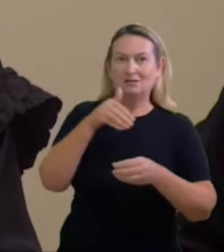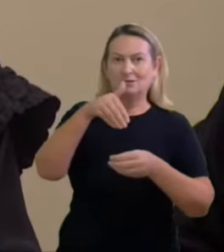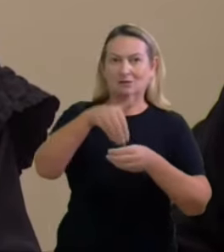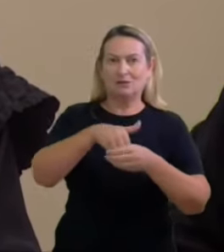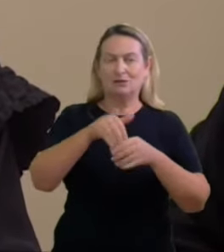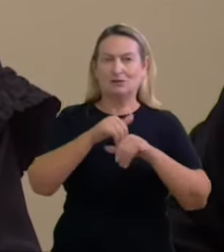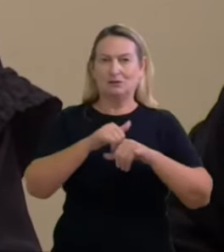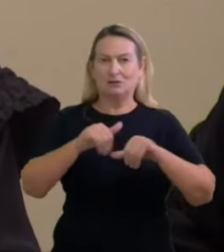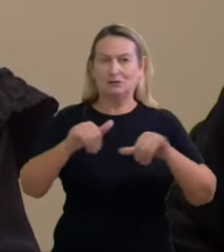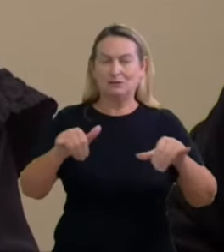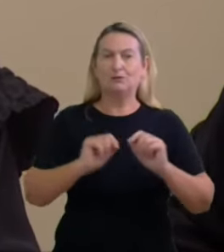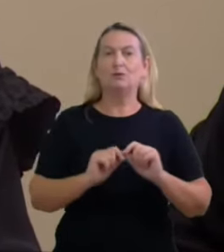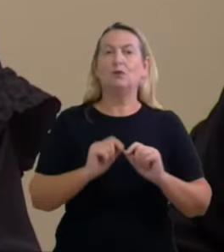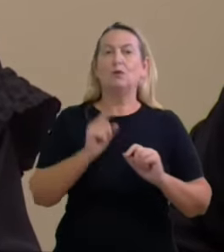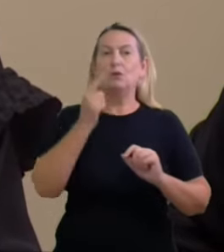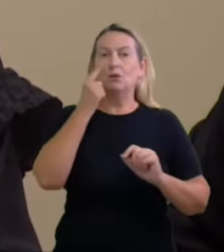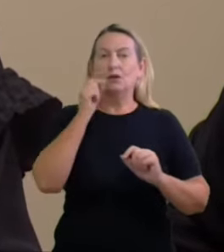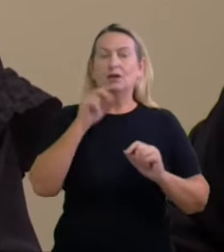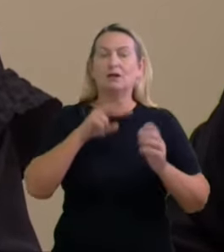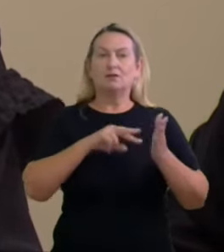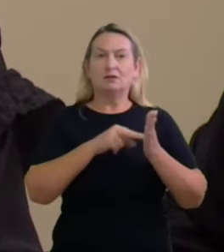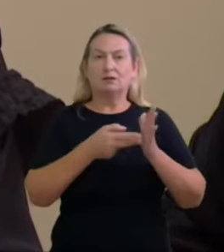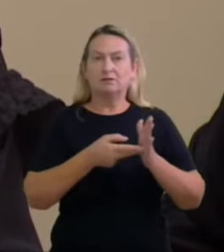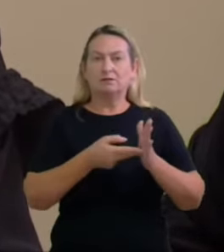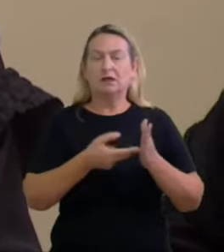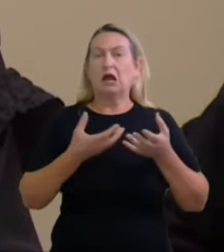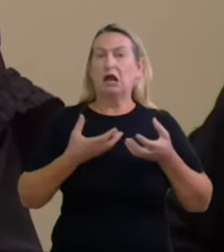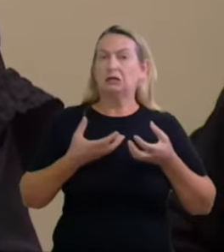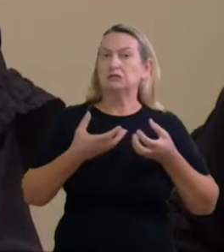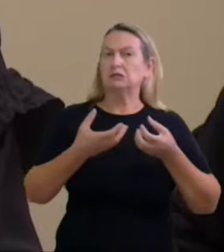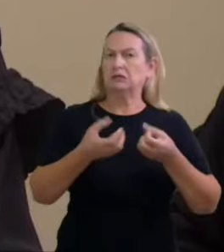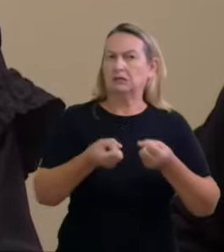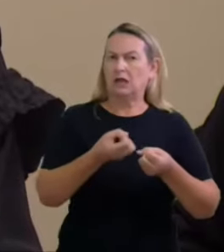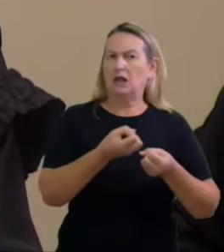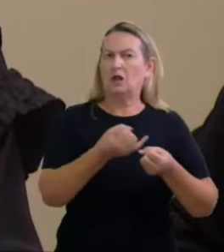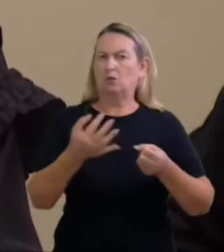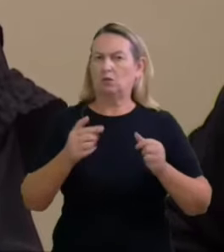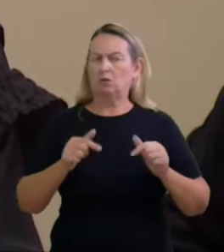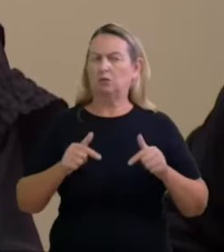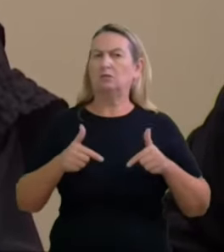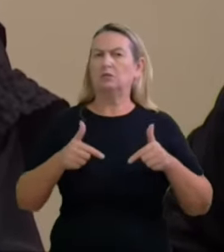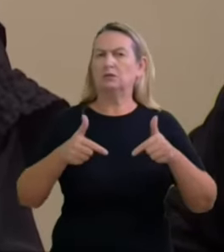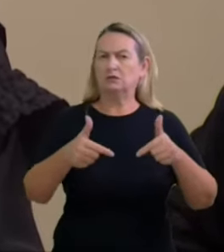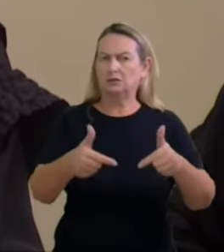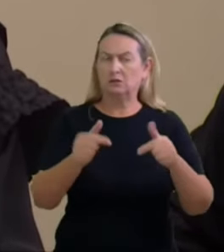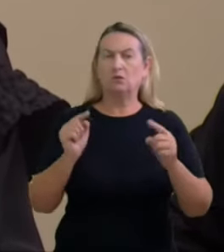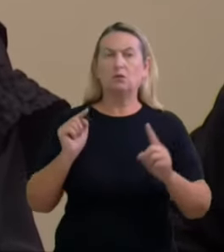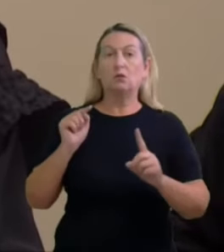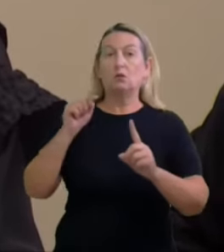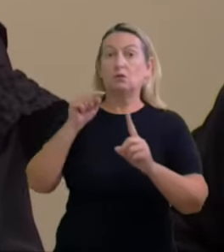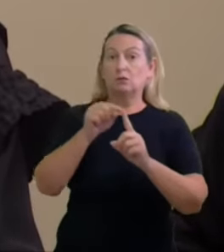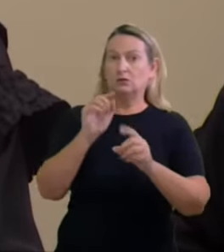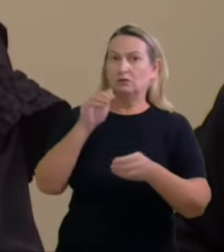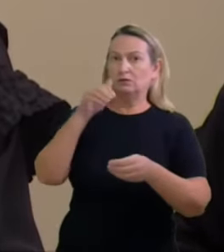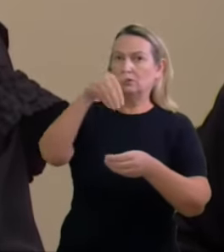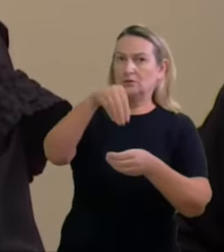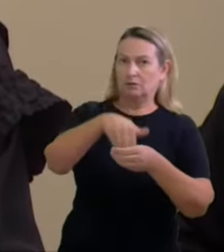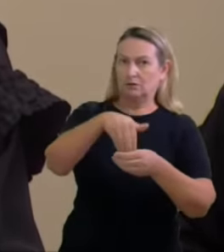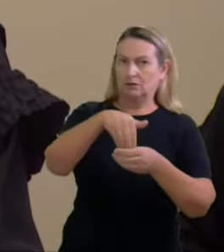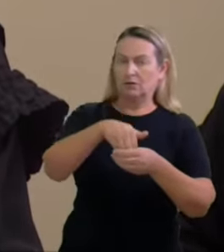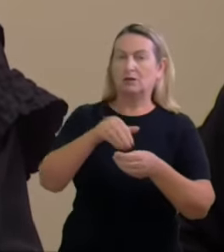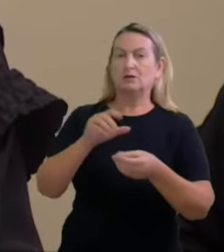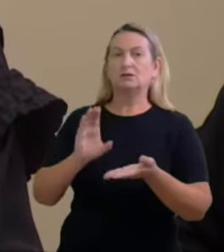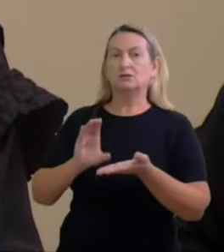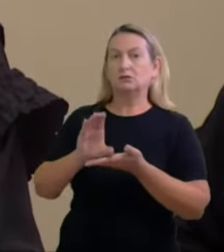parlamentares o que significa tolerar que essa ação com evidente finalidade eleitoral seja custeada